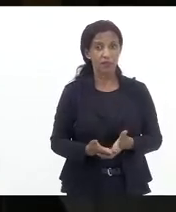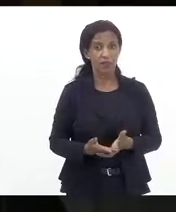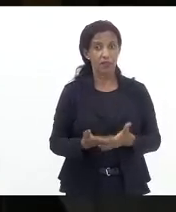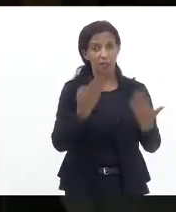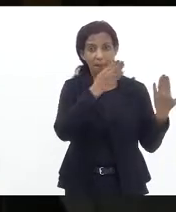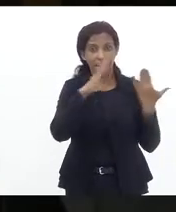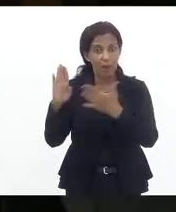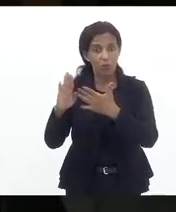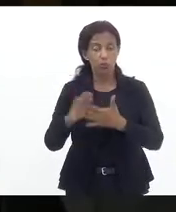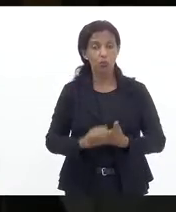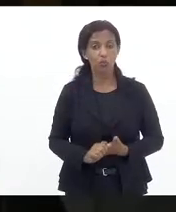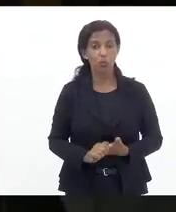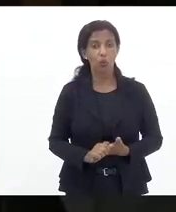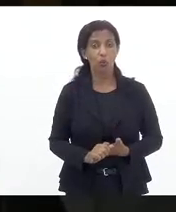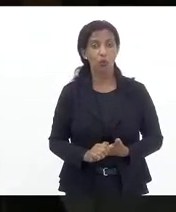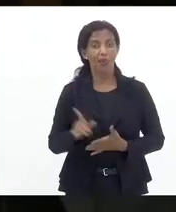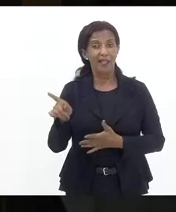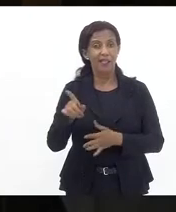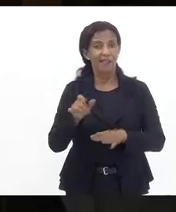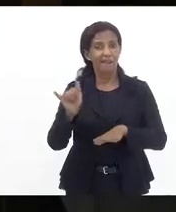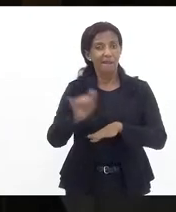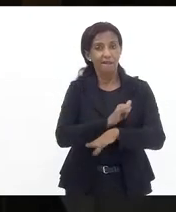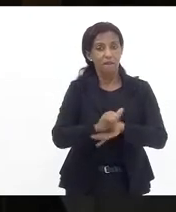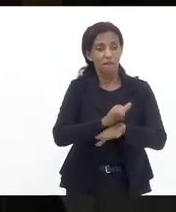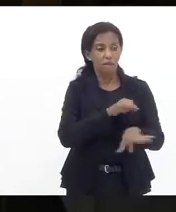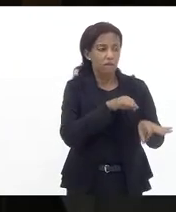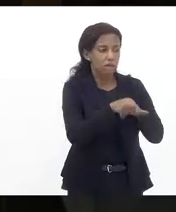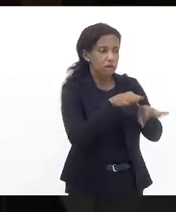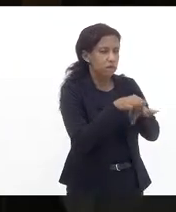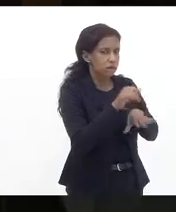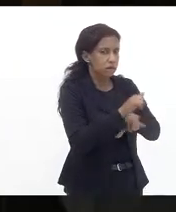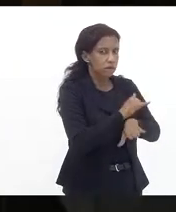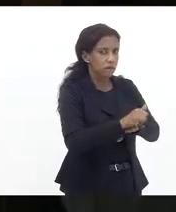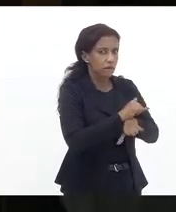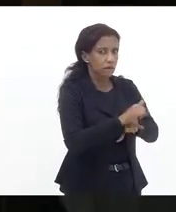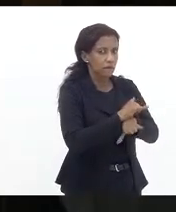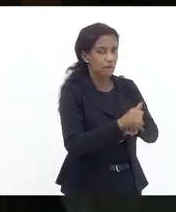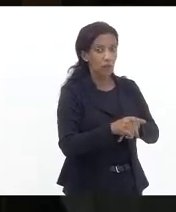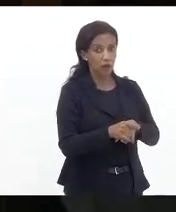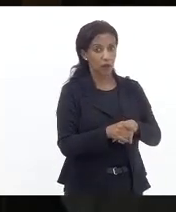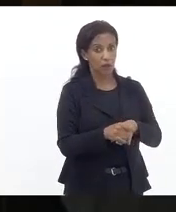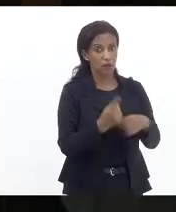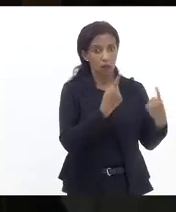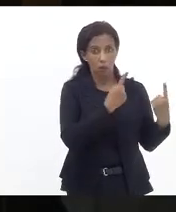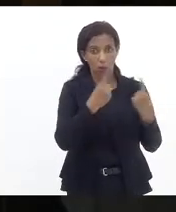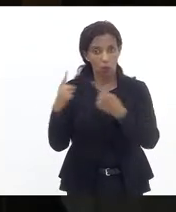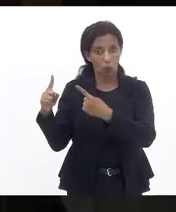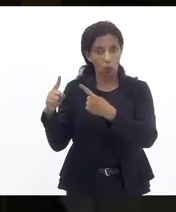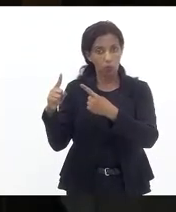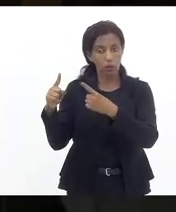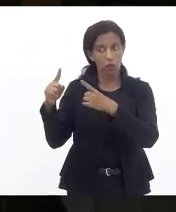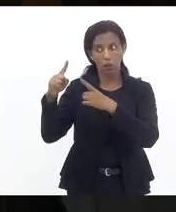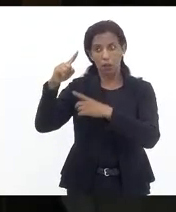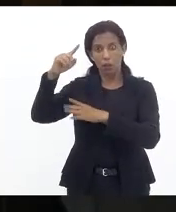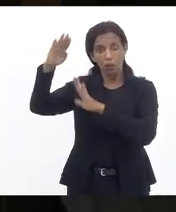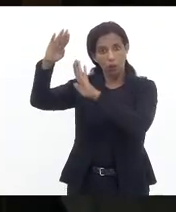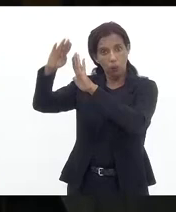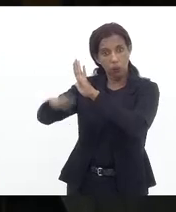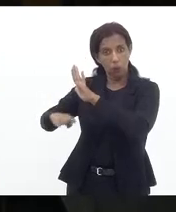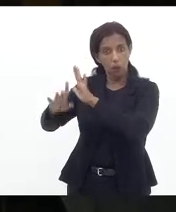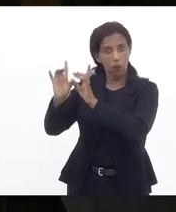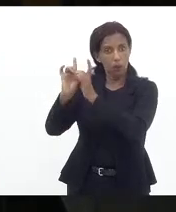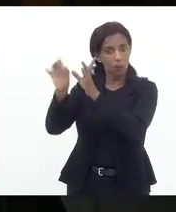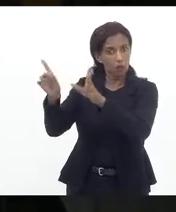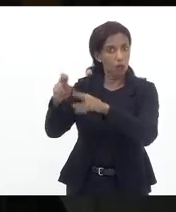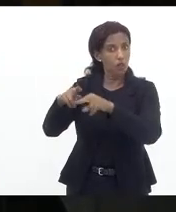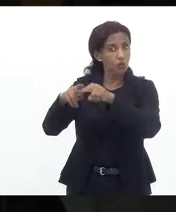ameaçou ele estava planejando fazer isso isso é um atentado contra a ordem democrática é por